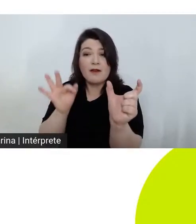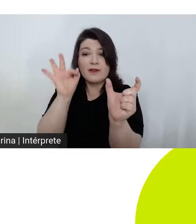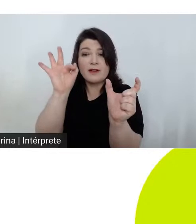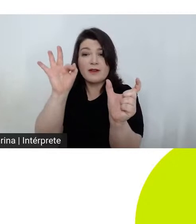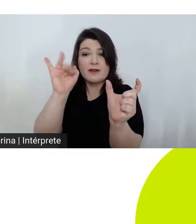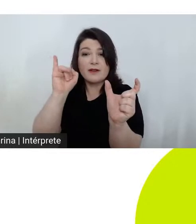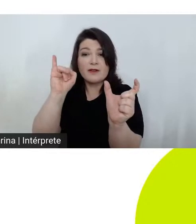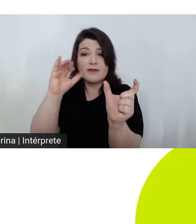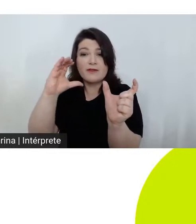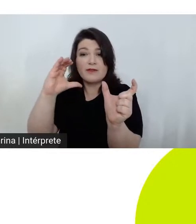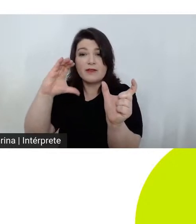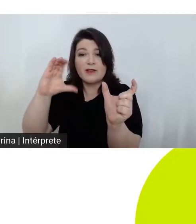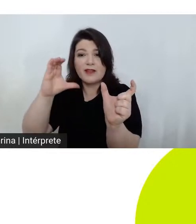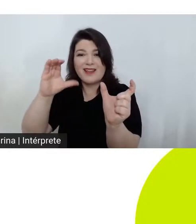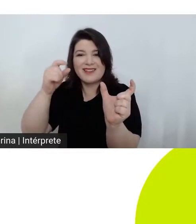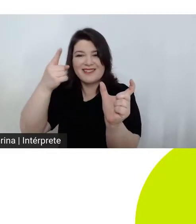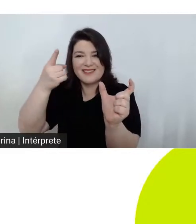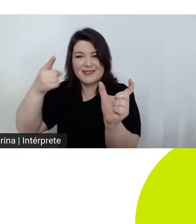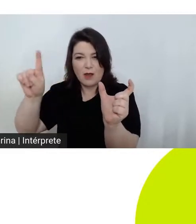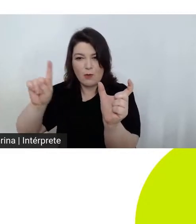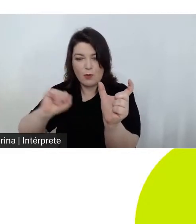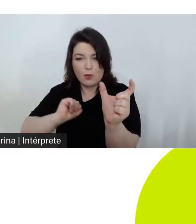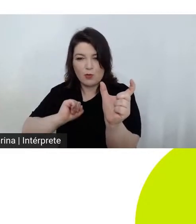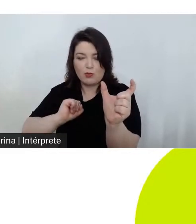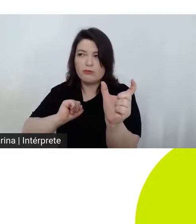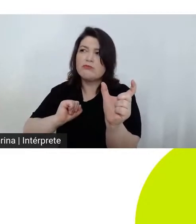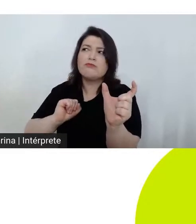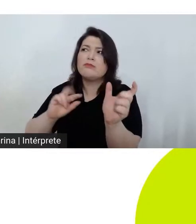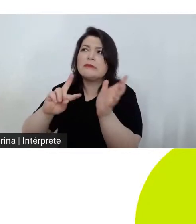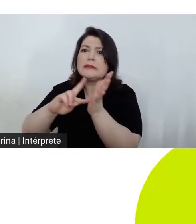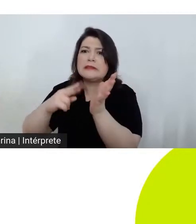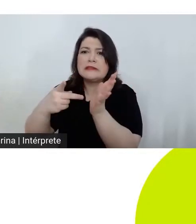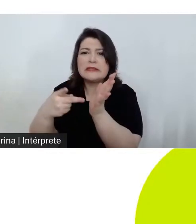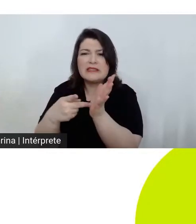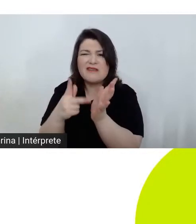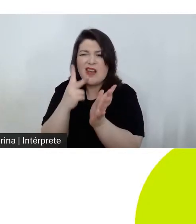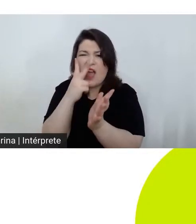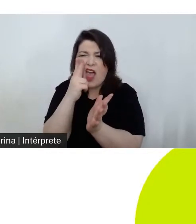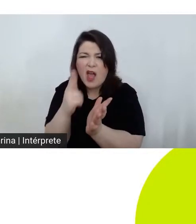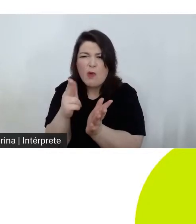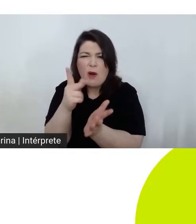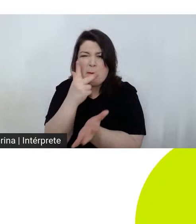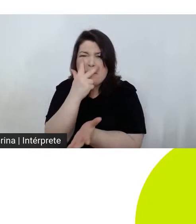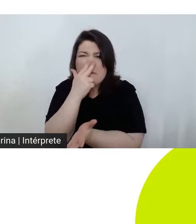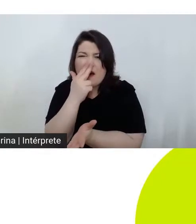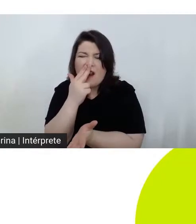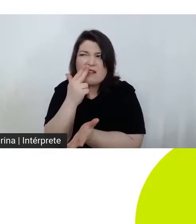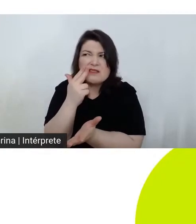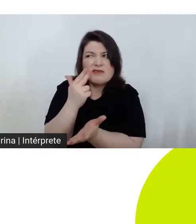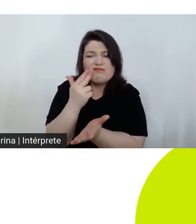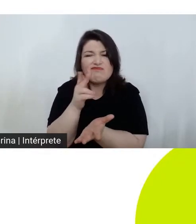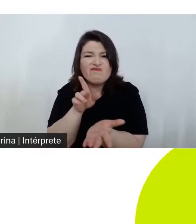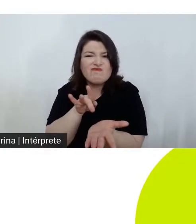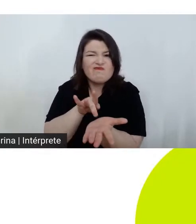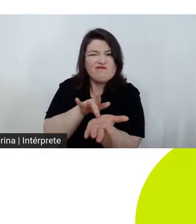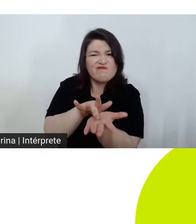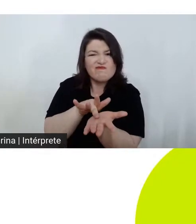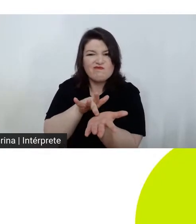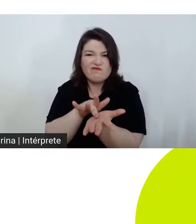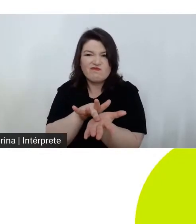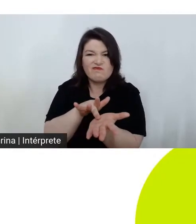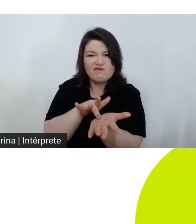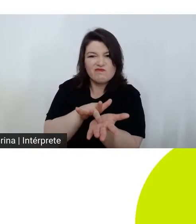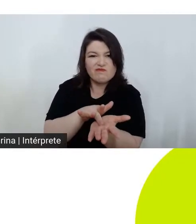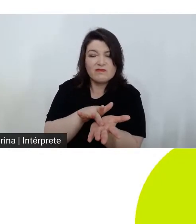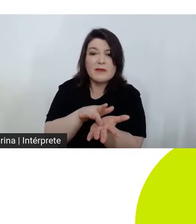verbo fingire, que depois derivou para fingir. E isto redundou em relacionar